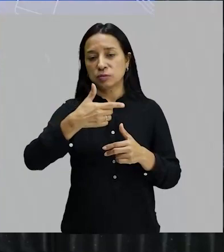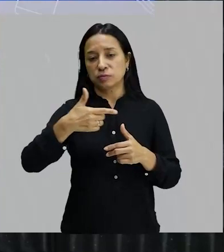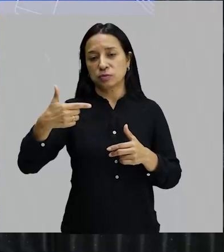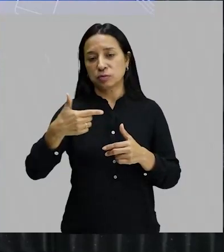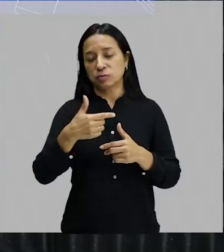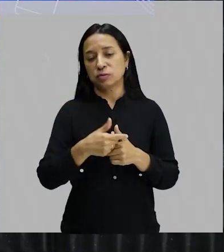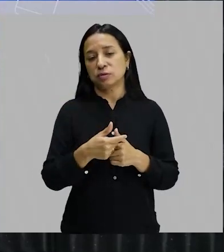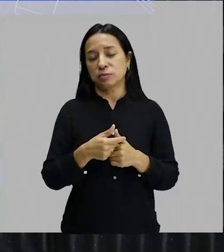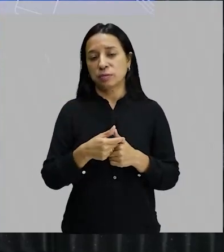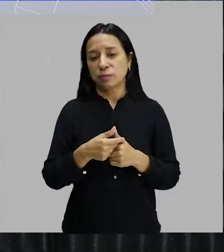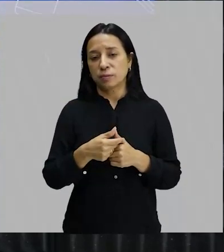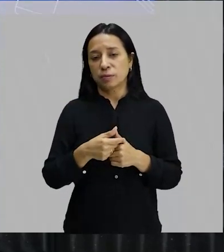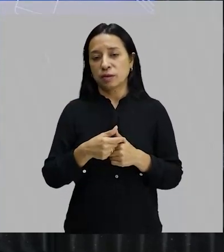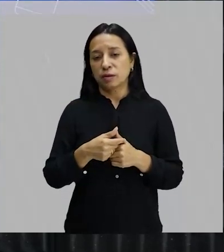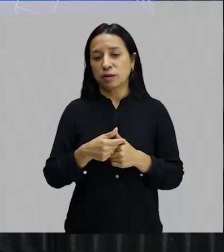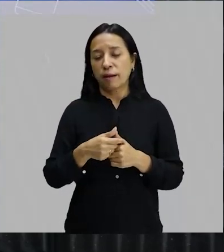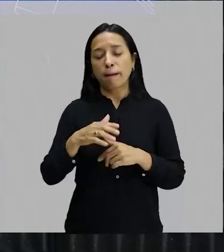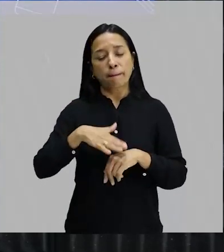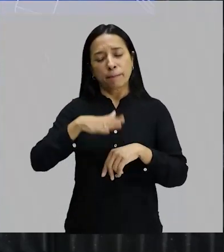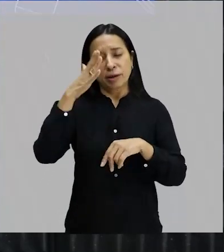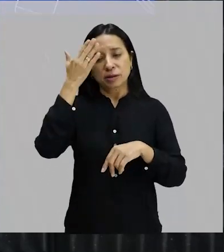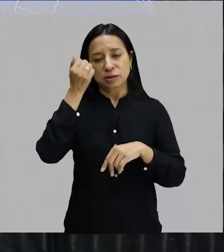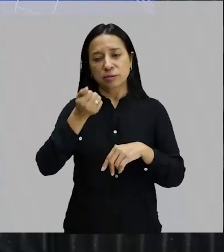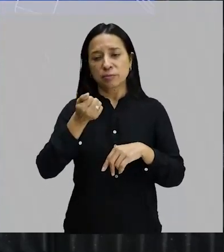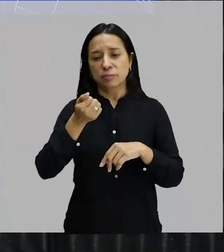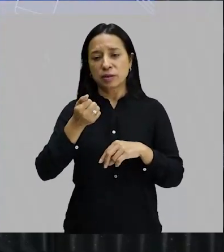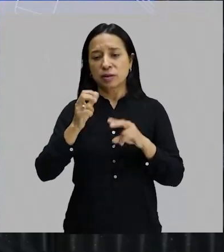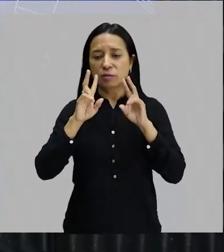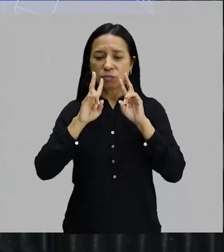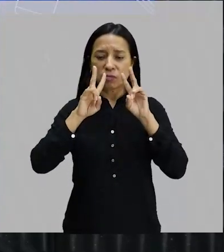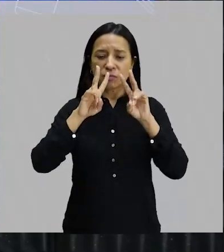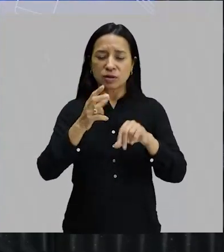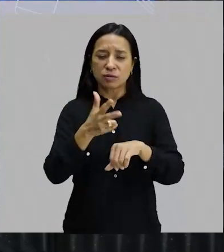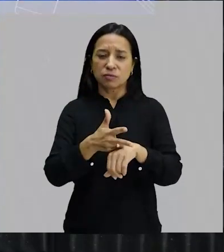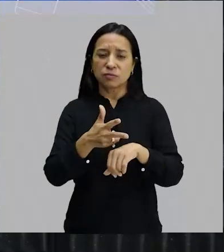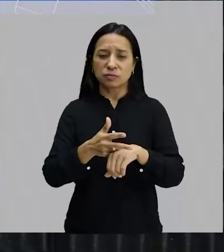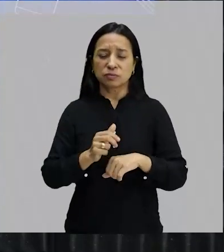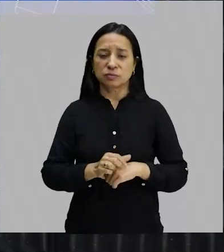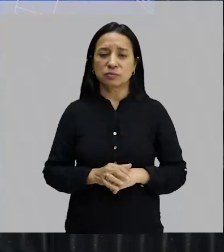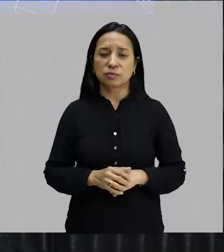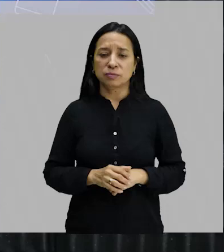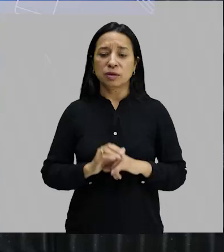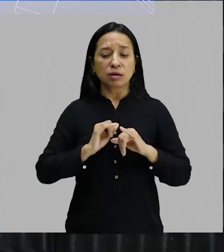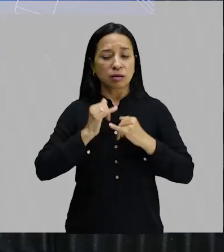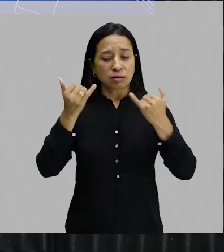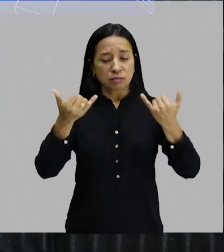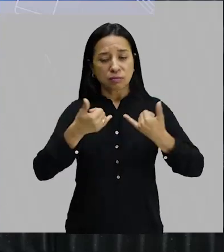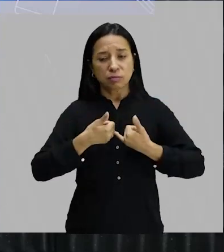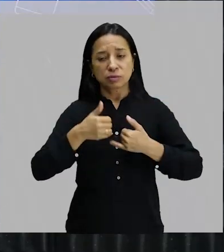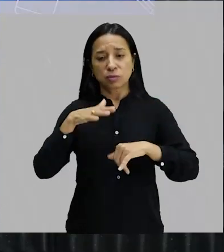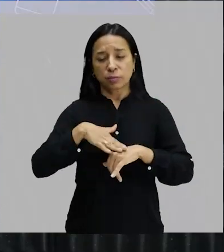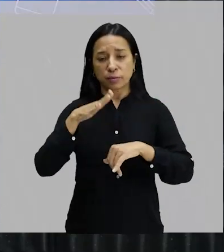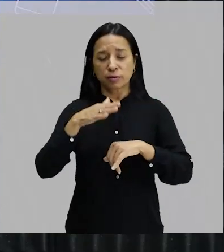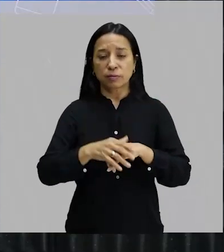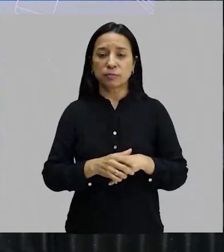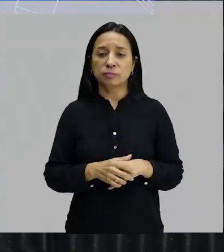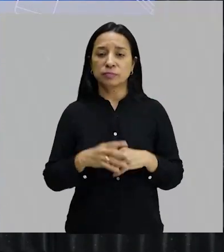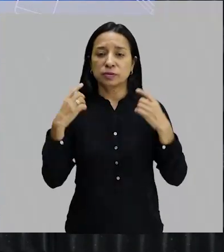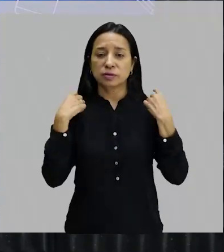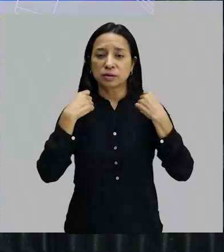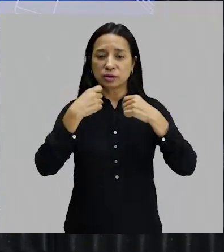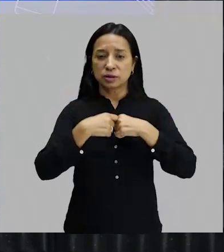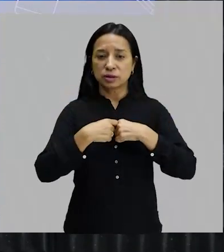atrás desse... Quanto mais você souber, assistir vídeos, ter informações, melhor. Tarsila do Amaral. Não